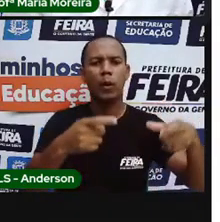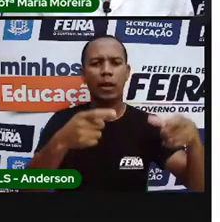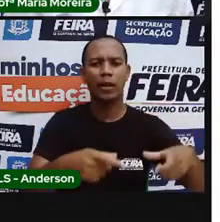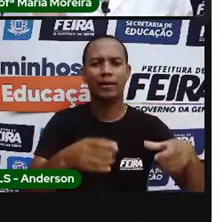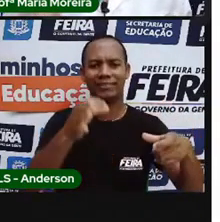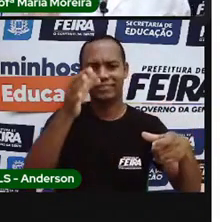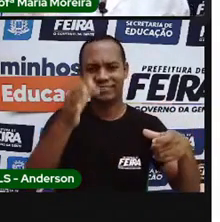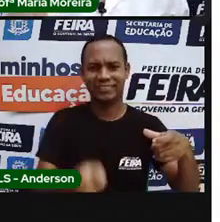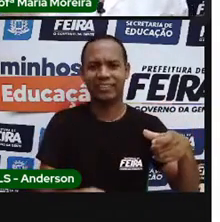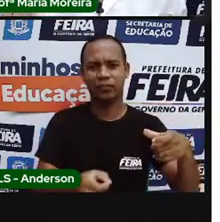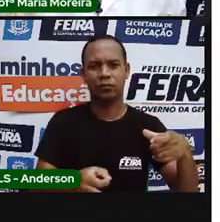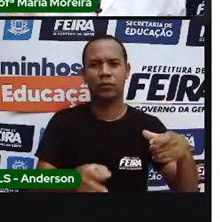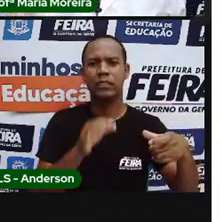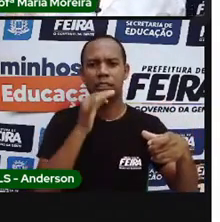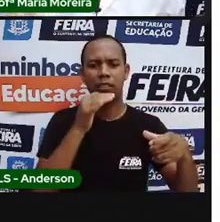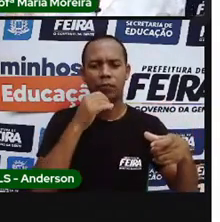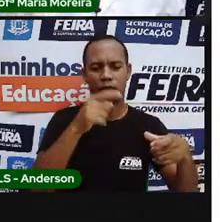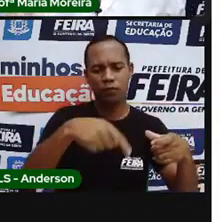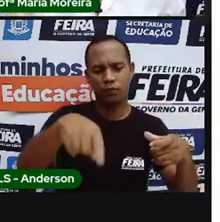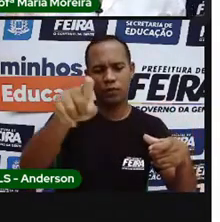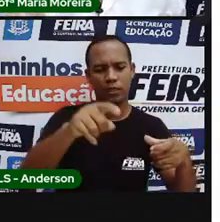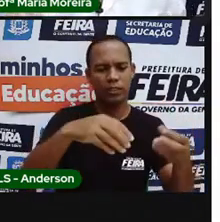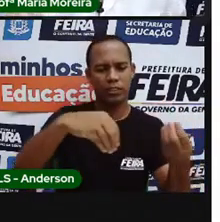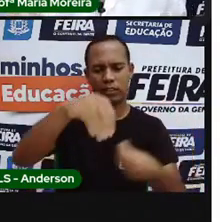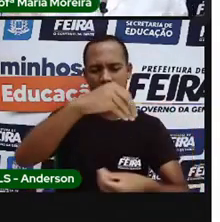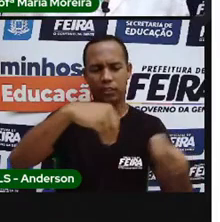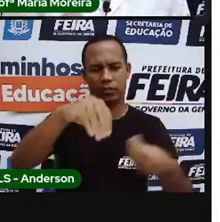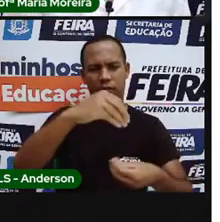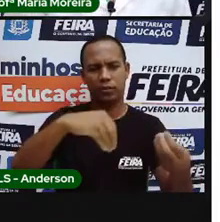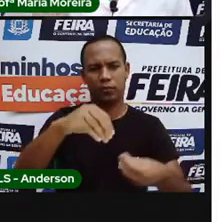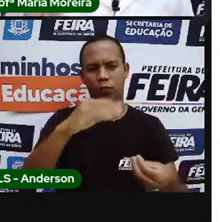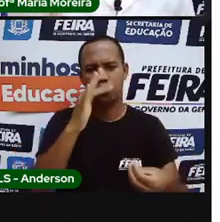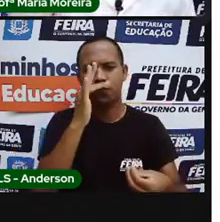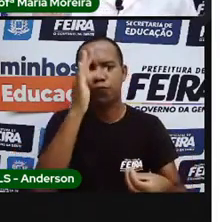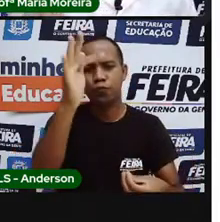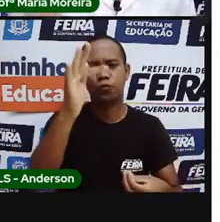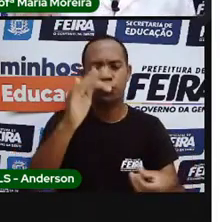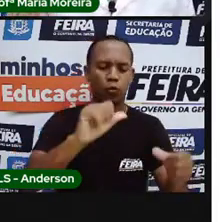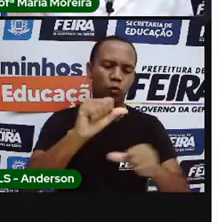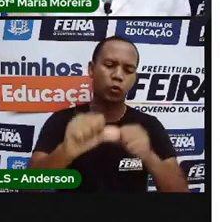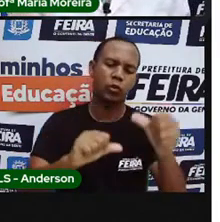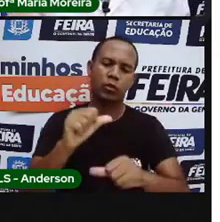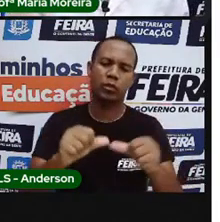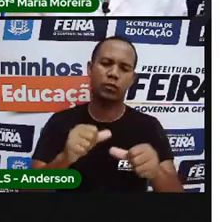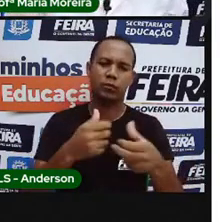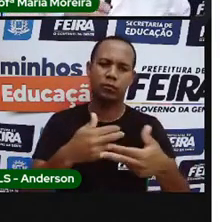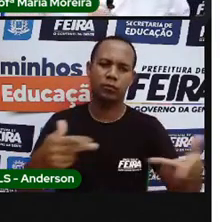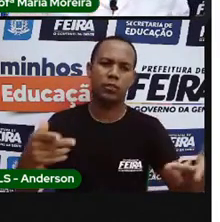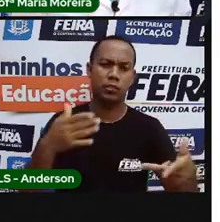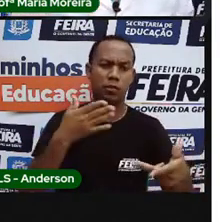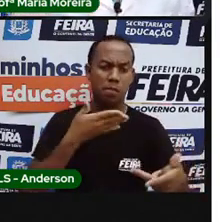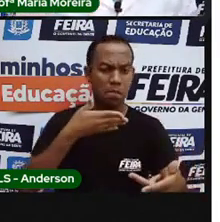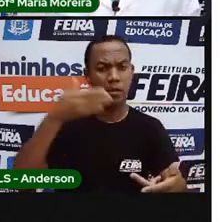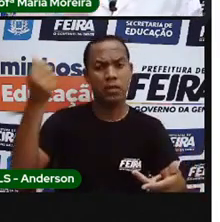para pontos de reciclagem, que se torne matéria-prima para outros produtos ao invés do lixo. Então, por isso que é importante a gente